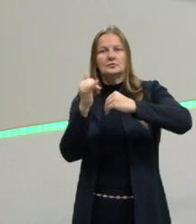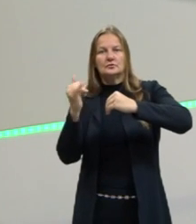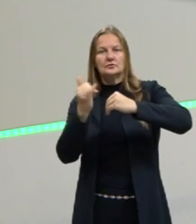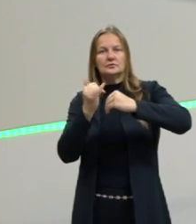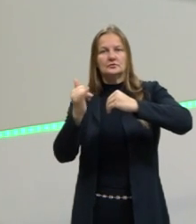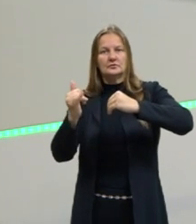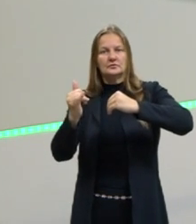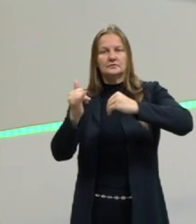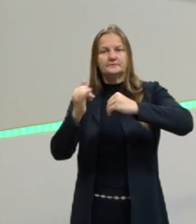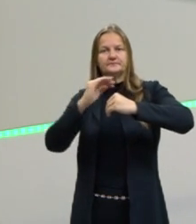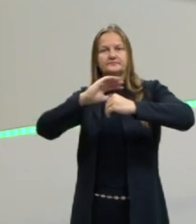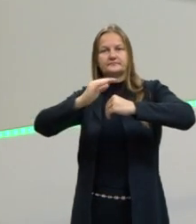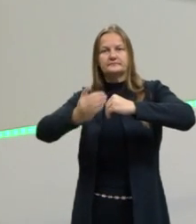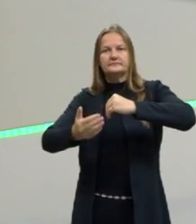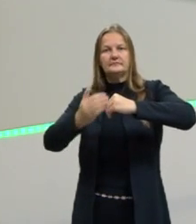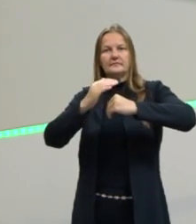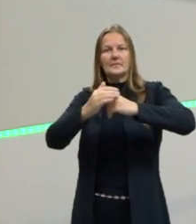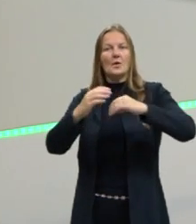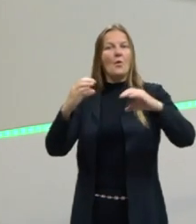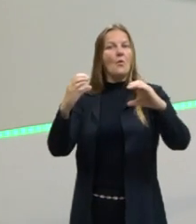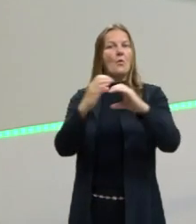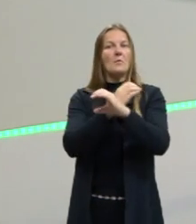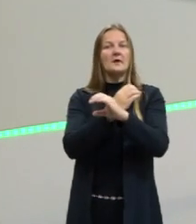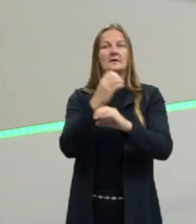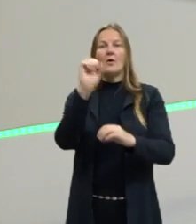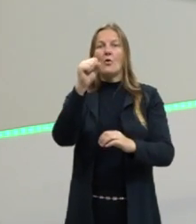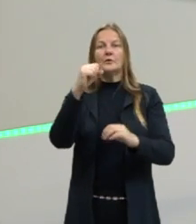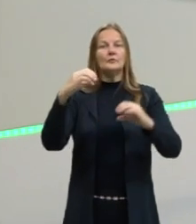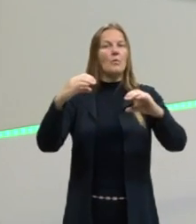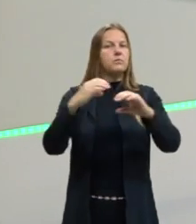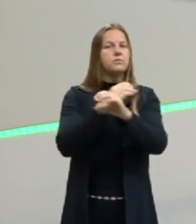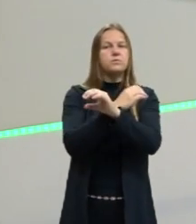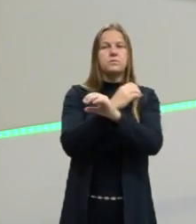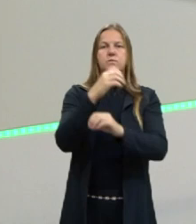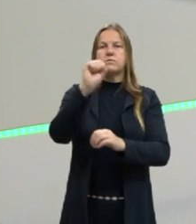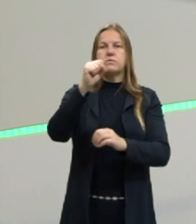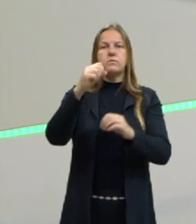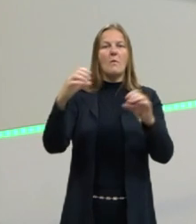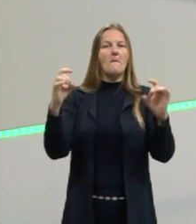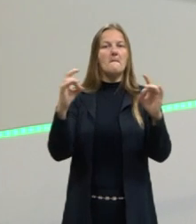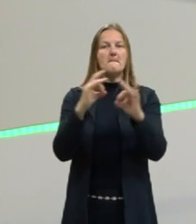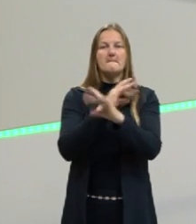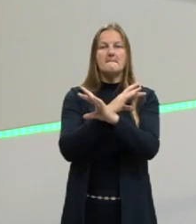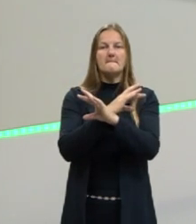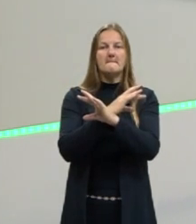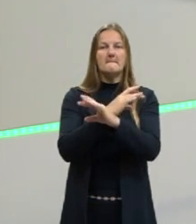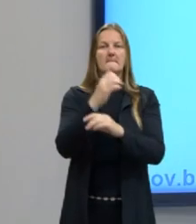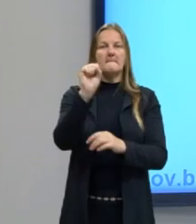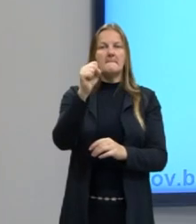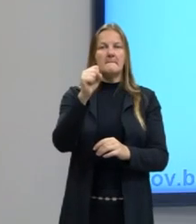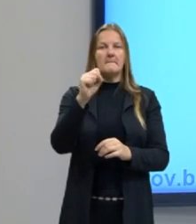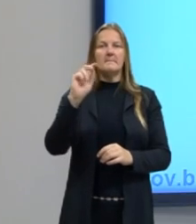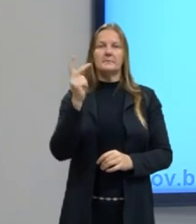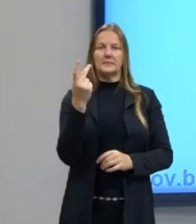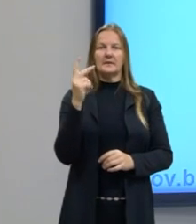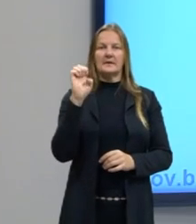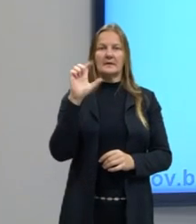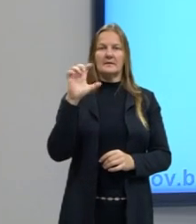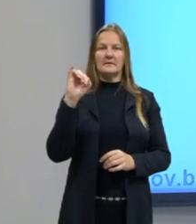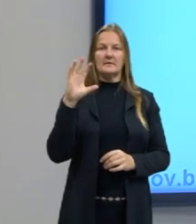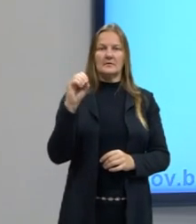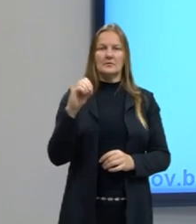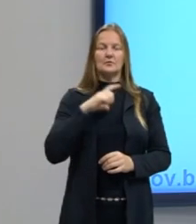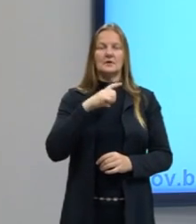completa, ou seja, com oito elétrons. Com a exceção do hélio, que apresenta dois elétrons